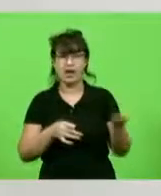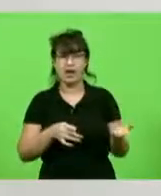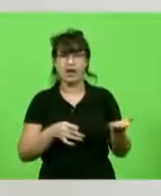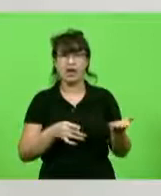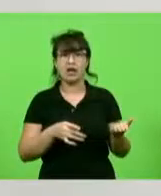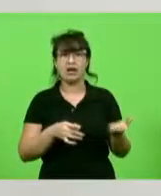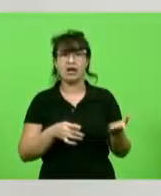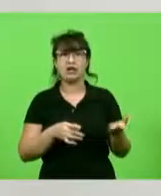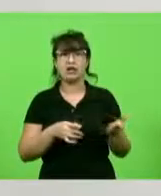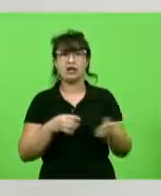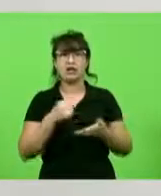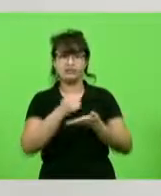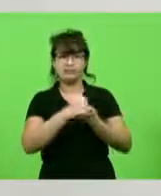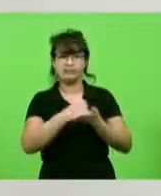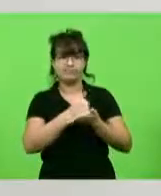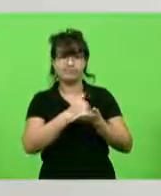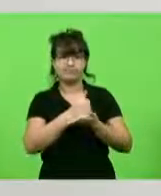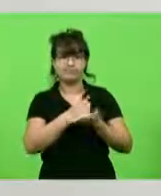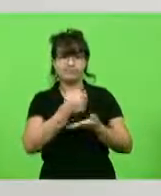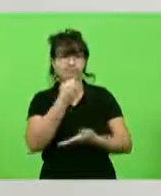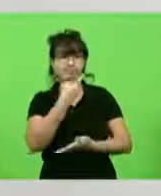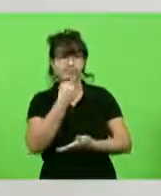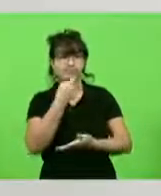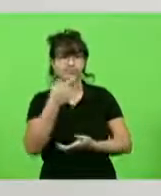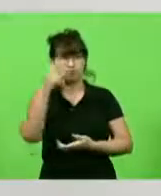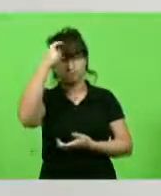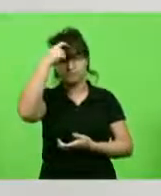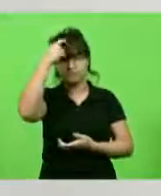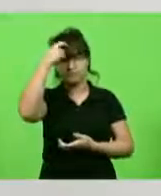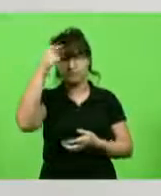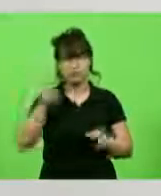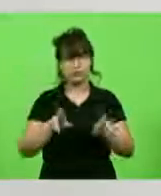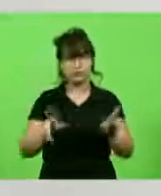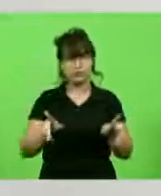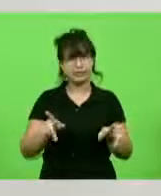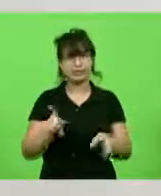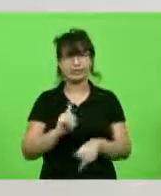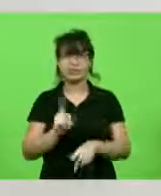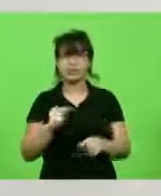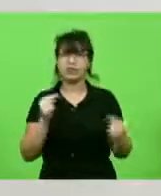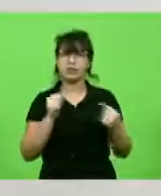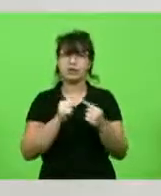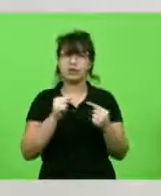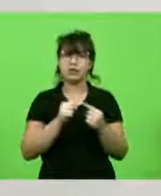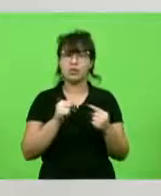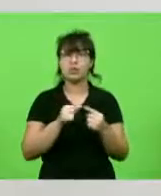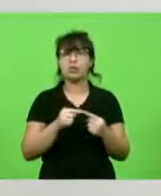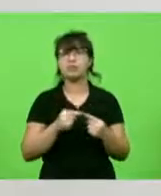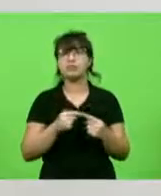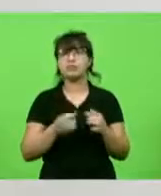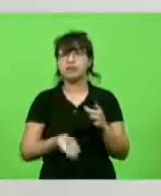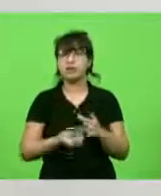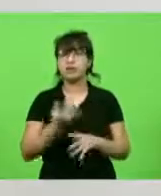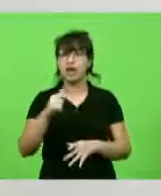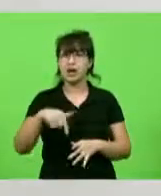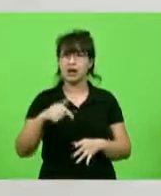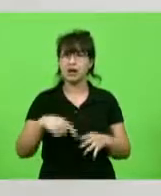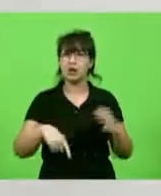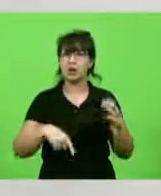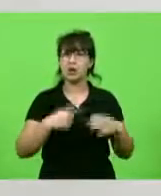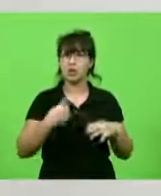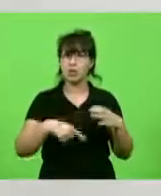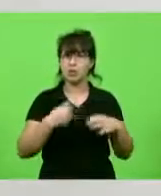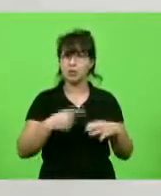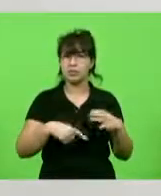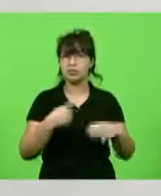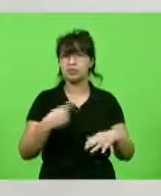Nós temos um problema grave, que a gente levantou aqui dentro, e vamos criar uma comissão, vamos tentar estudar isso, discutir com o comando-geral em relação ao